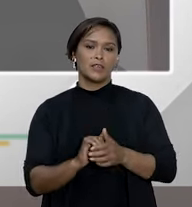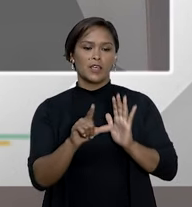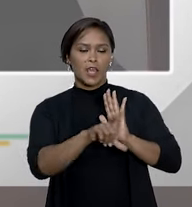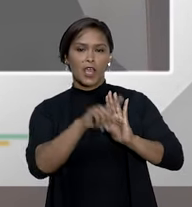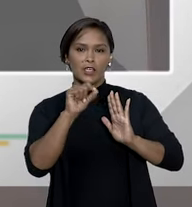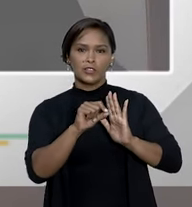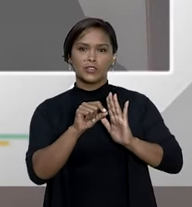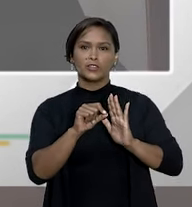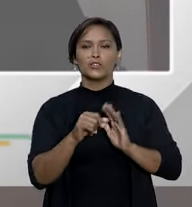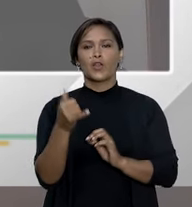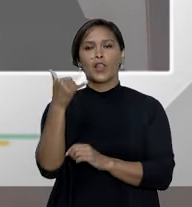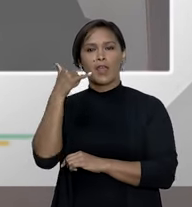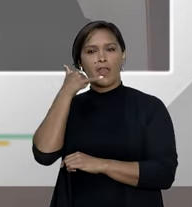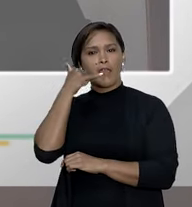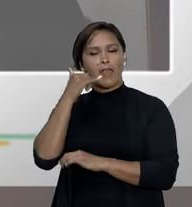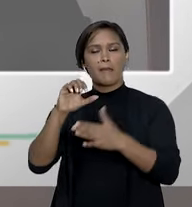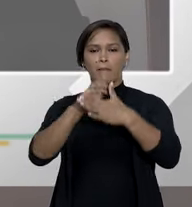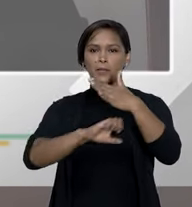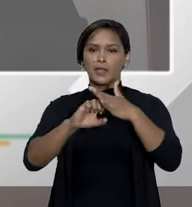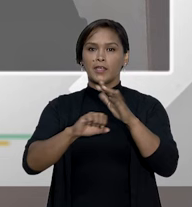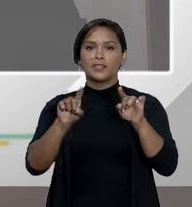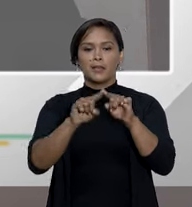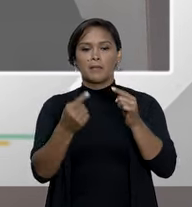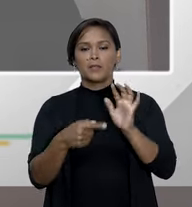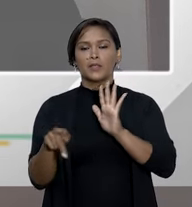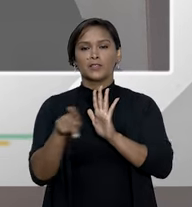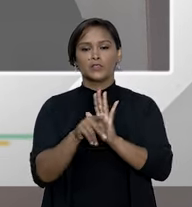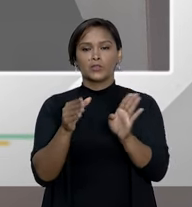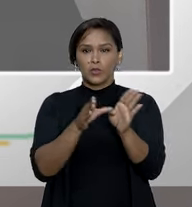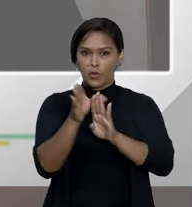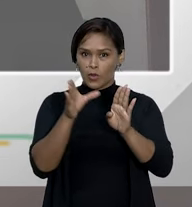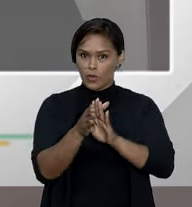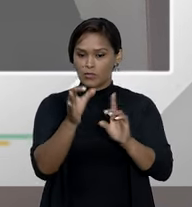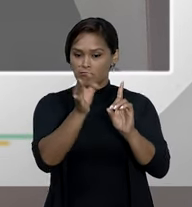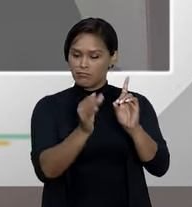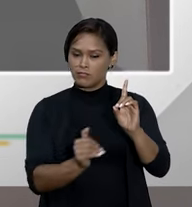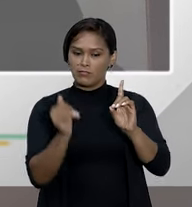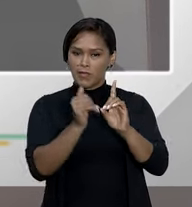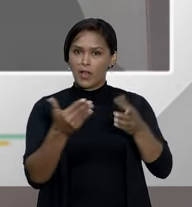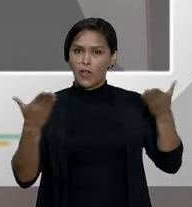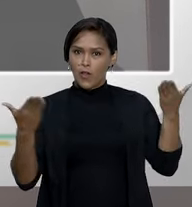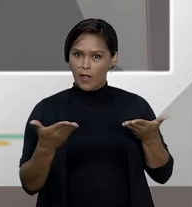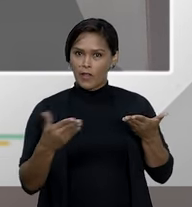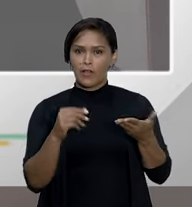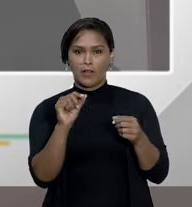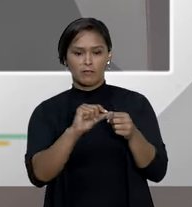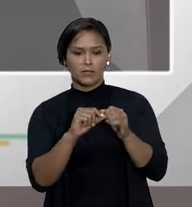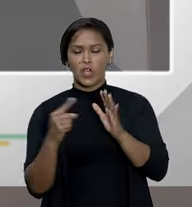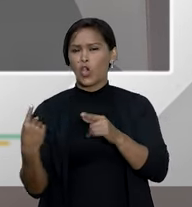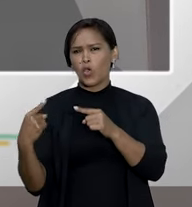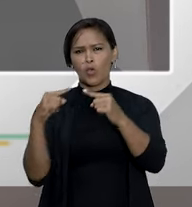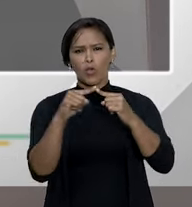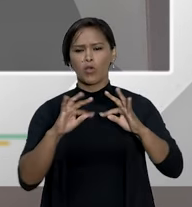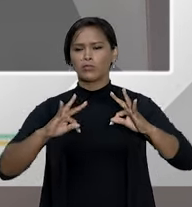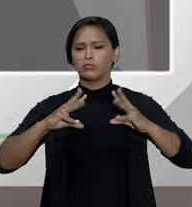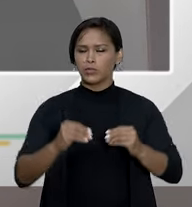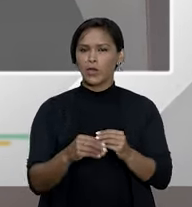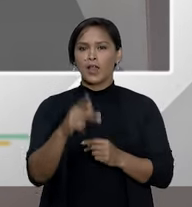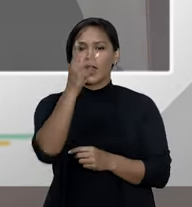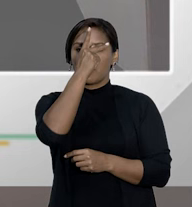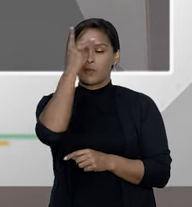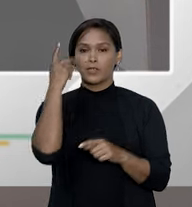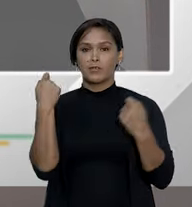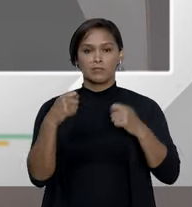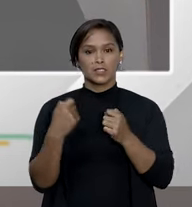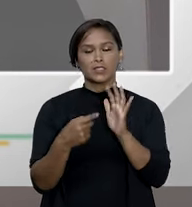determinada telefonia etc mas os os conselhos que o desembargador deu concordo com todos eu acho que o indivíduo deve